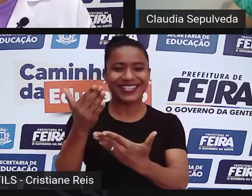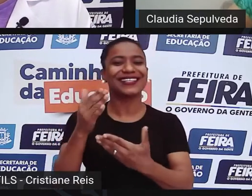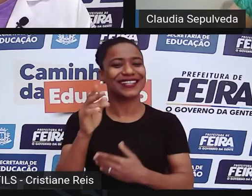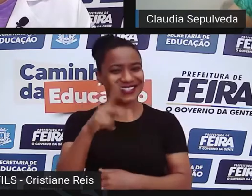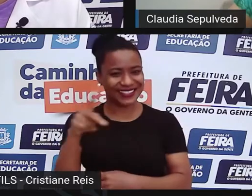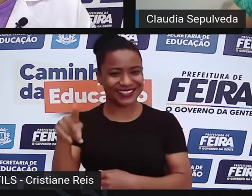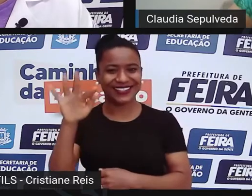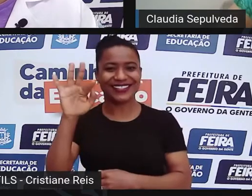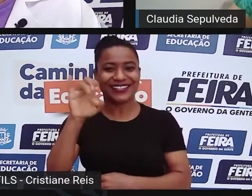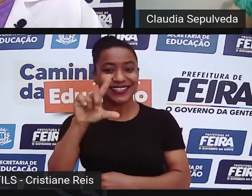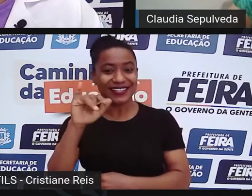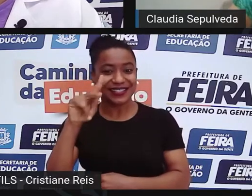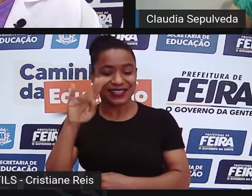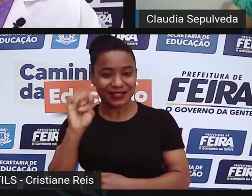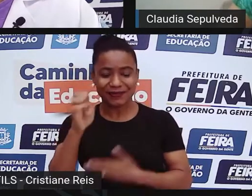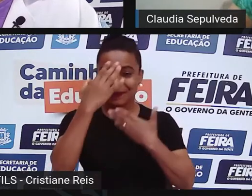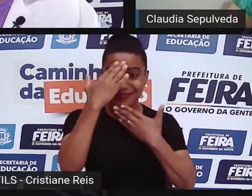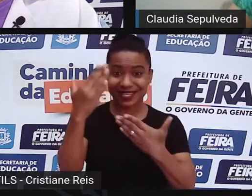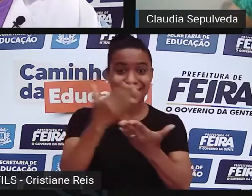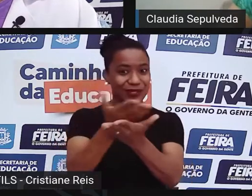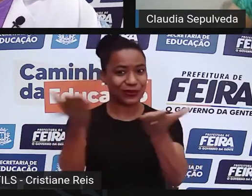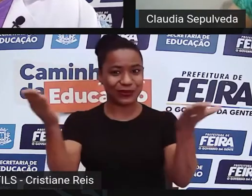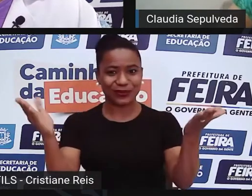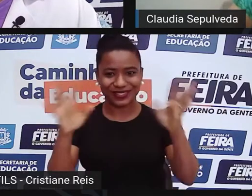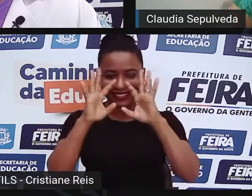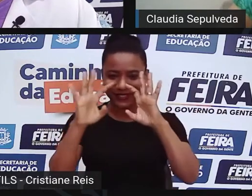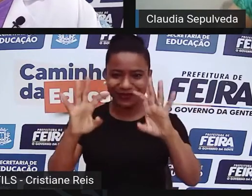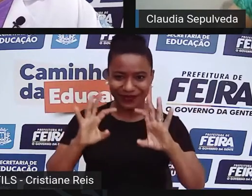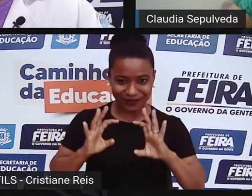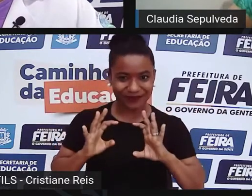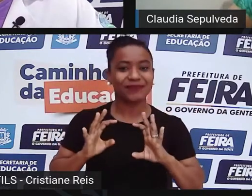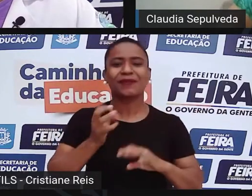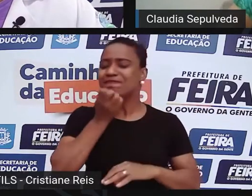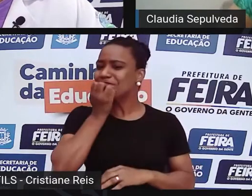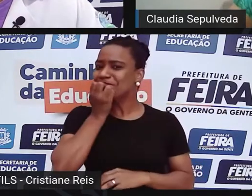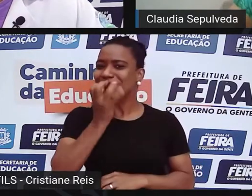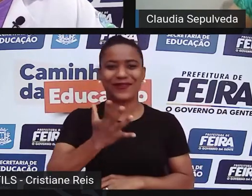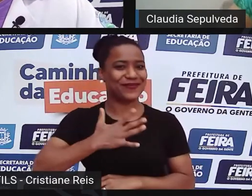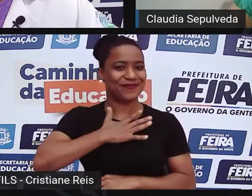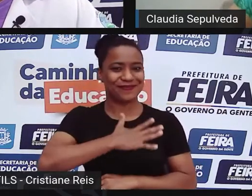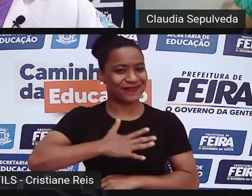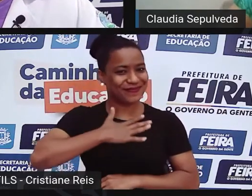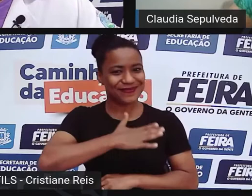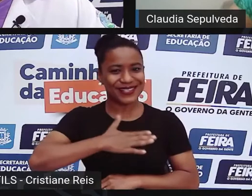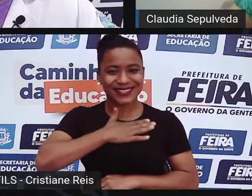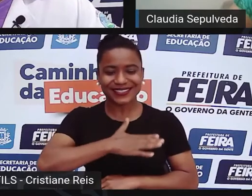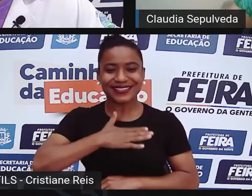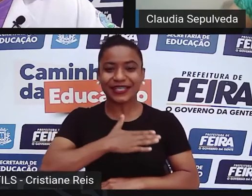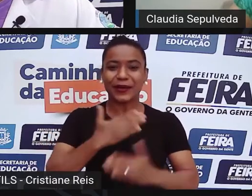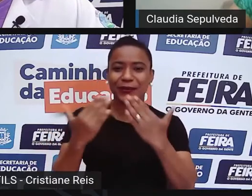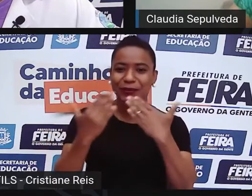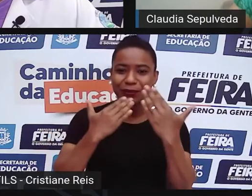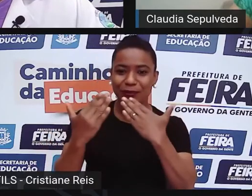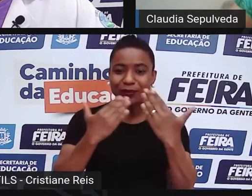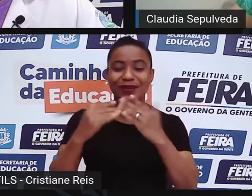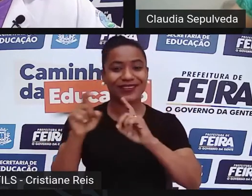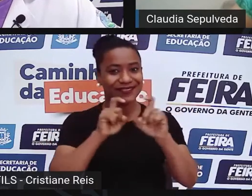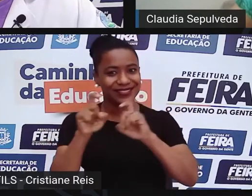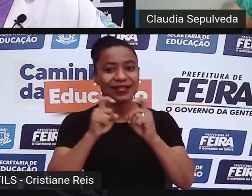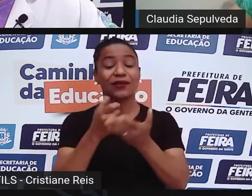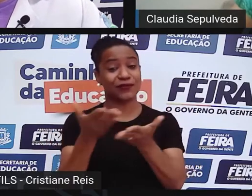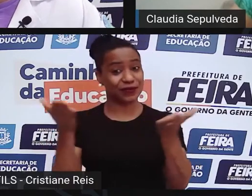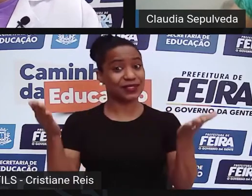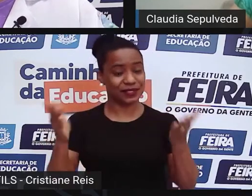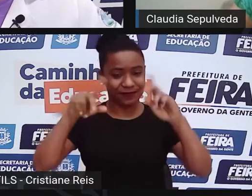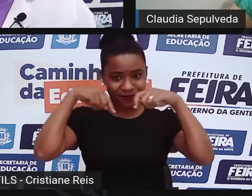a todos que estão nos ouvindo, a todas e todos que estão nos ouvindo. É um prazer falar sobre esse tema com vocês. Vou fazer minha